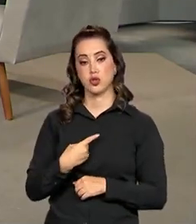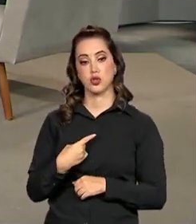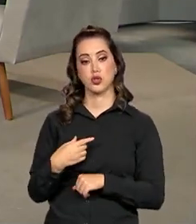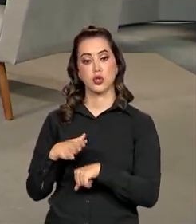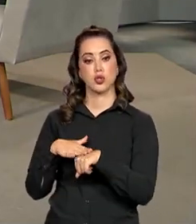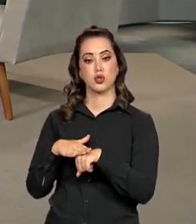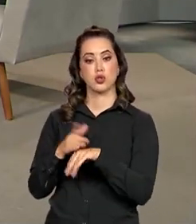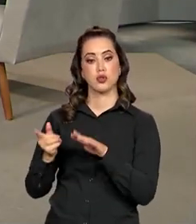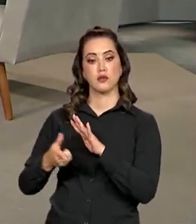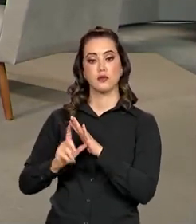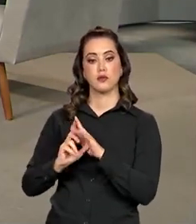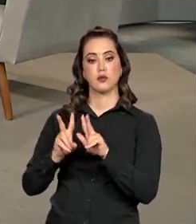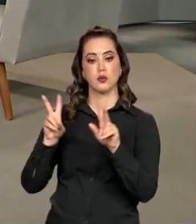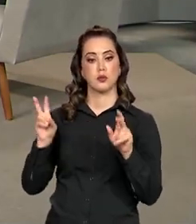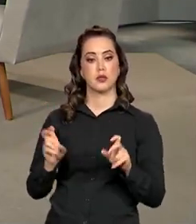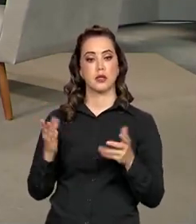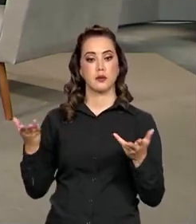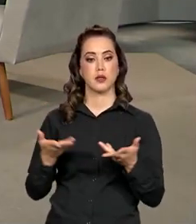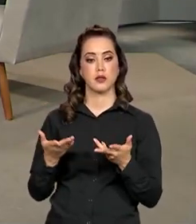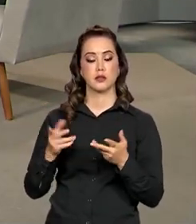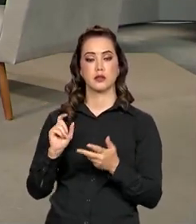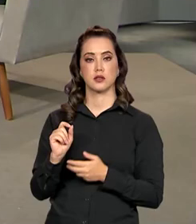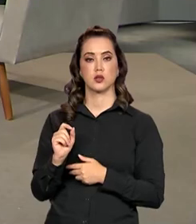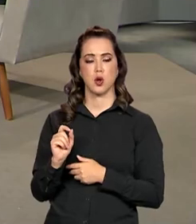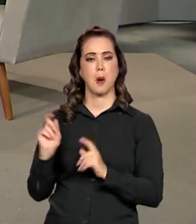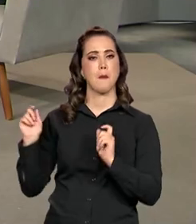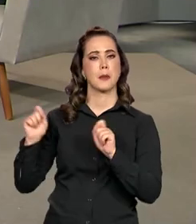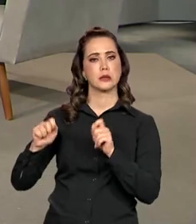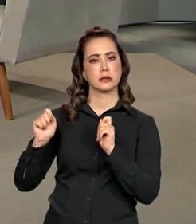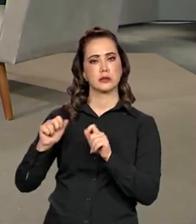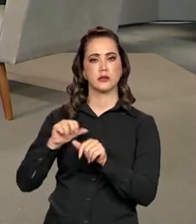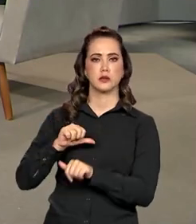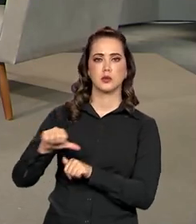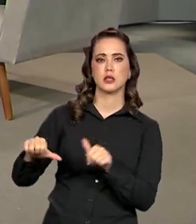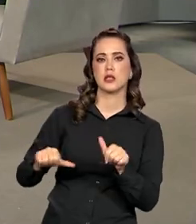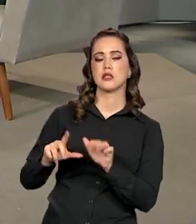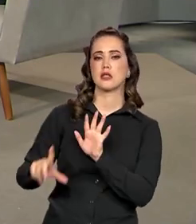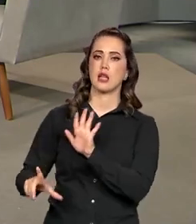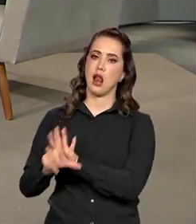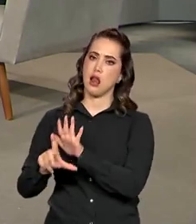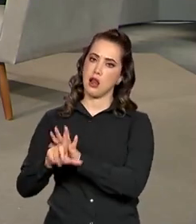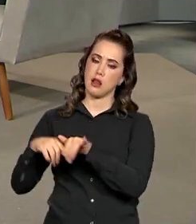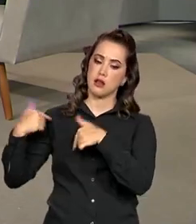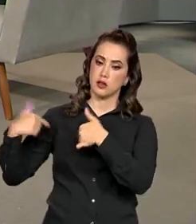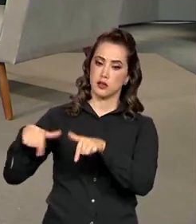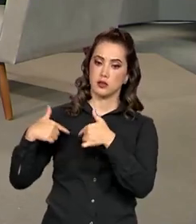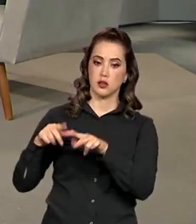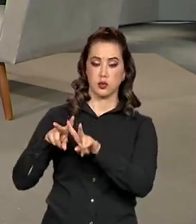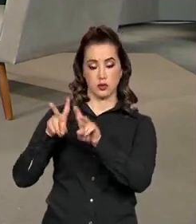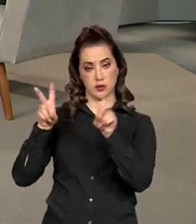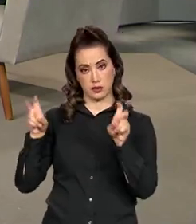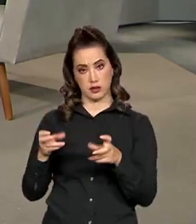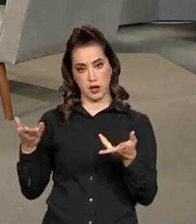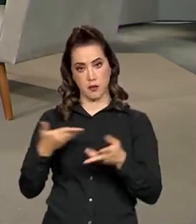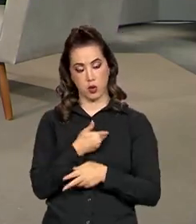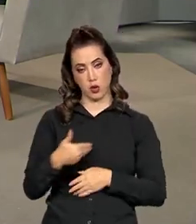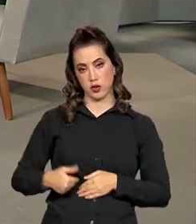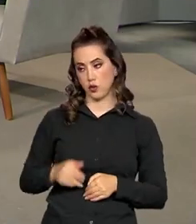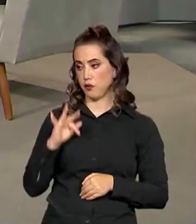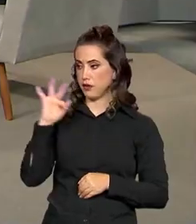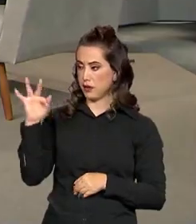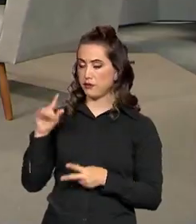pouquinho sobre essa questão de uma possível atualização da legislação trabalhista, nessa interlocução, governo federal,